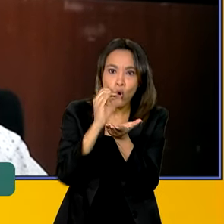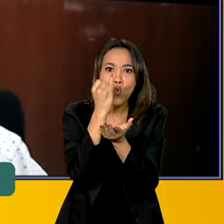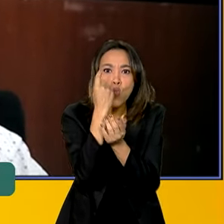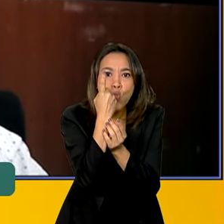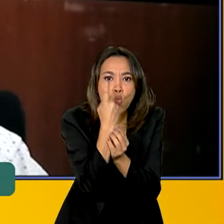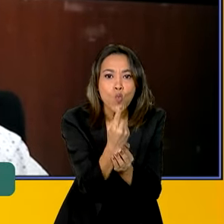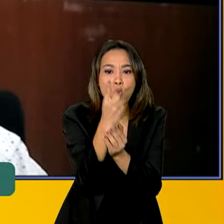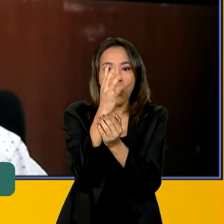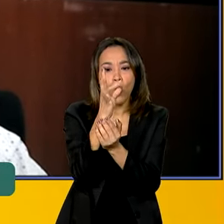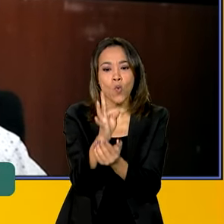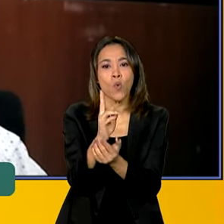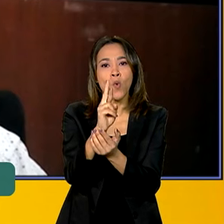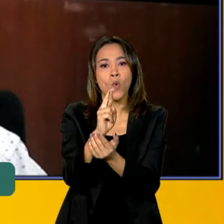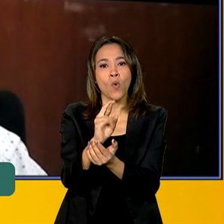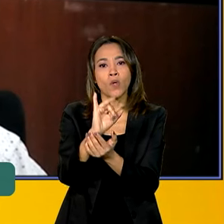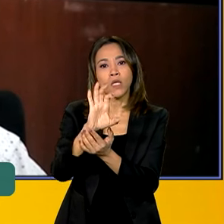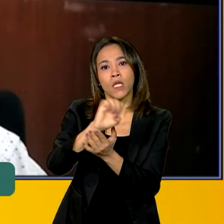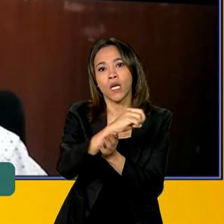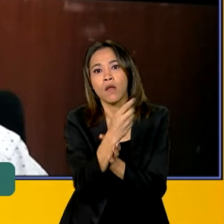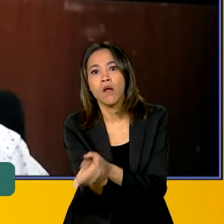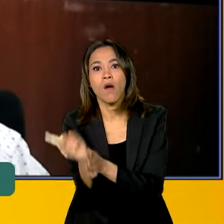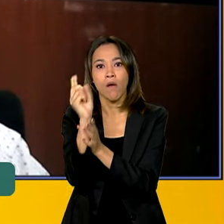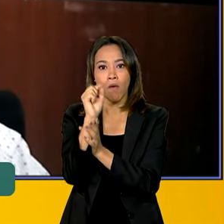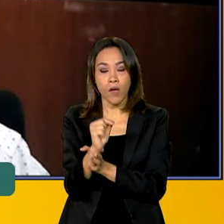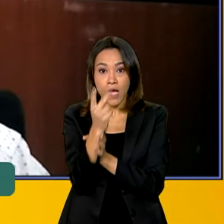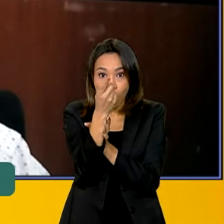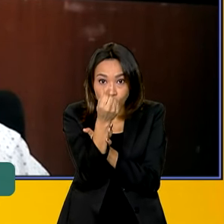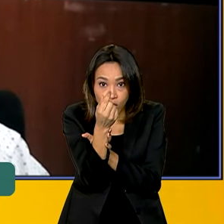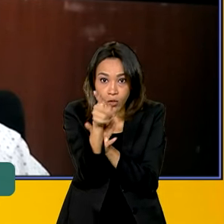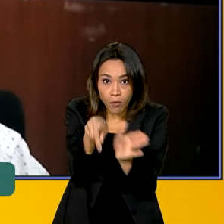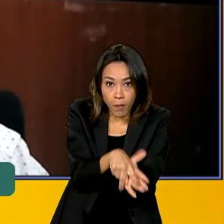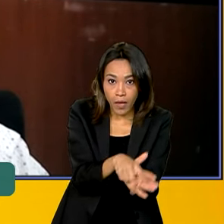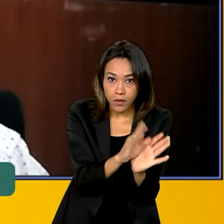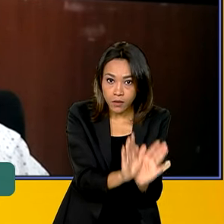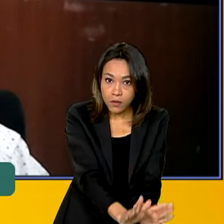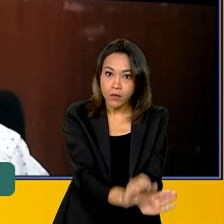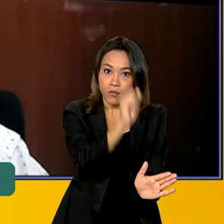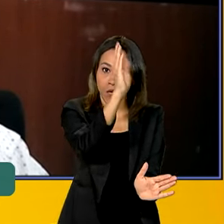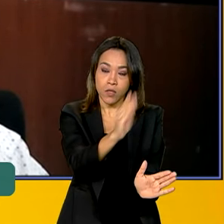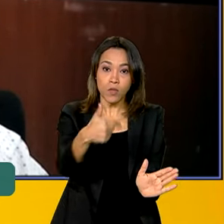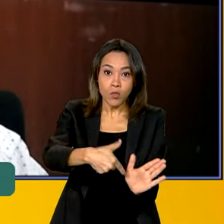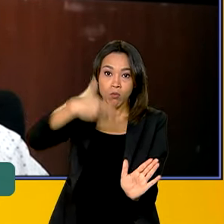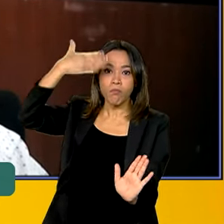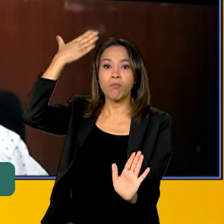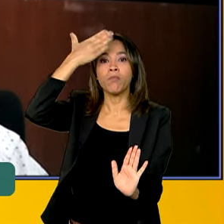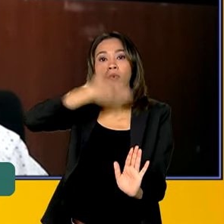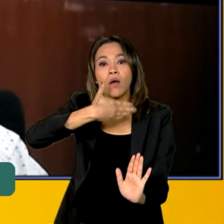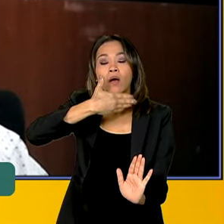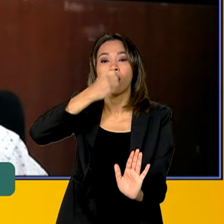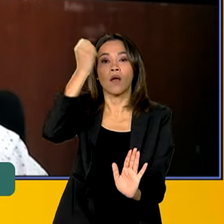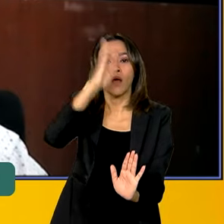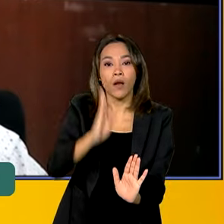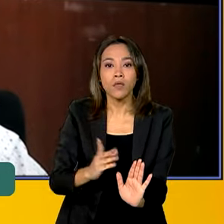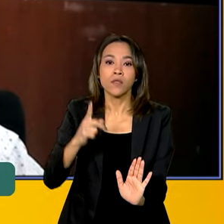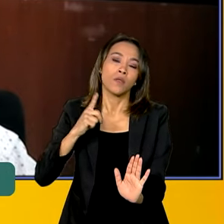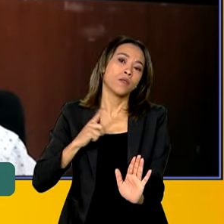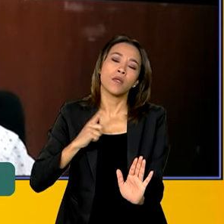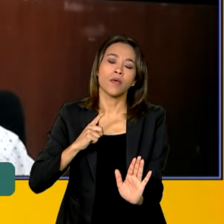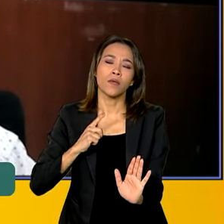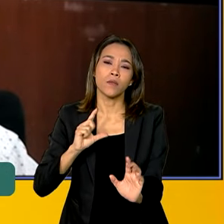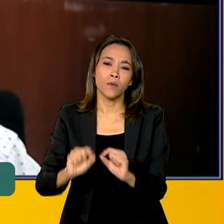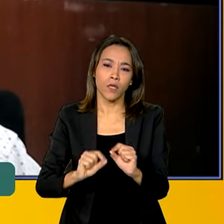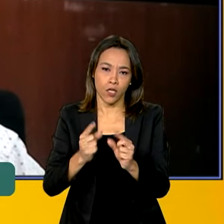representa a receita dentro da propriedade, mostra que o Brasil tem uma distribuição de